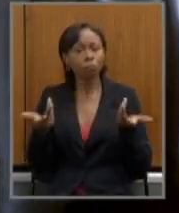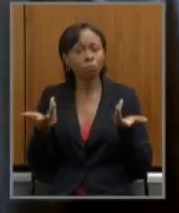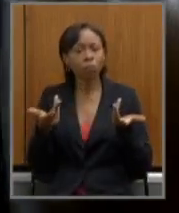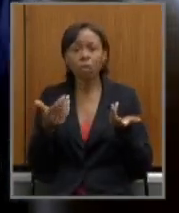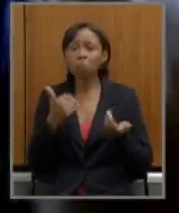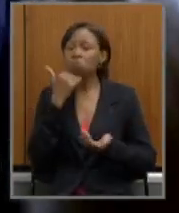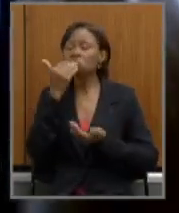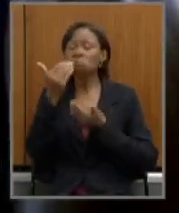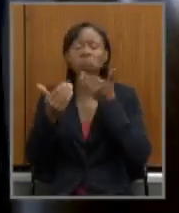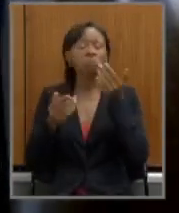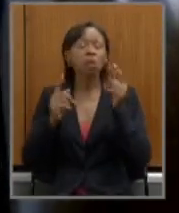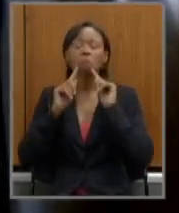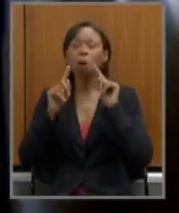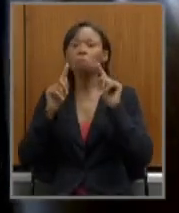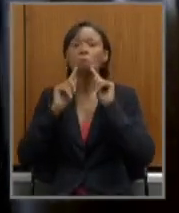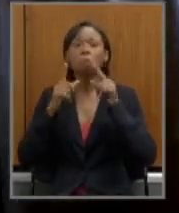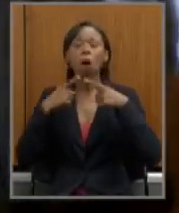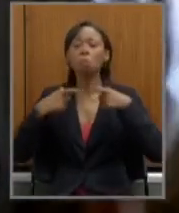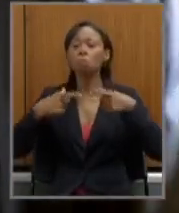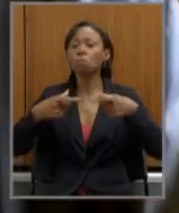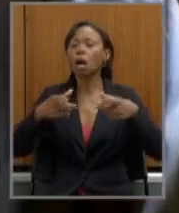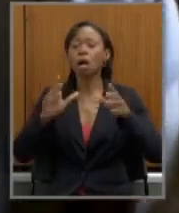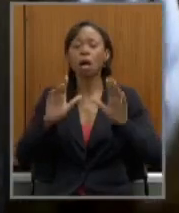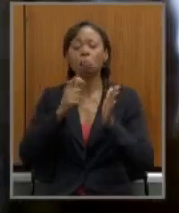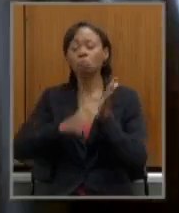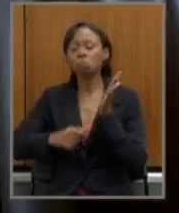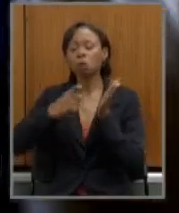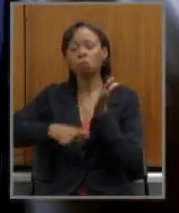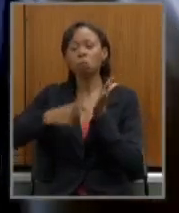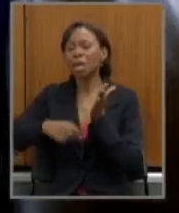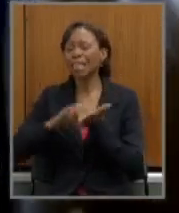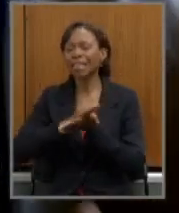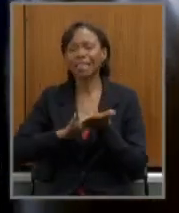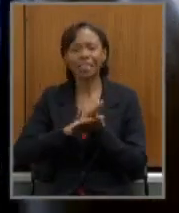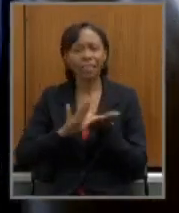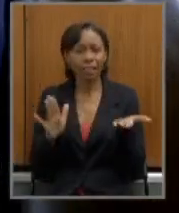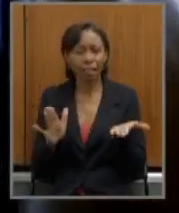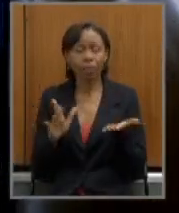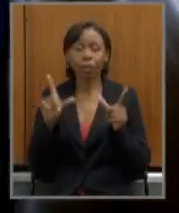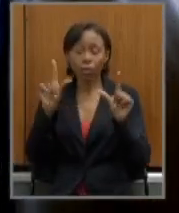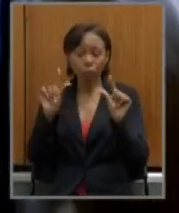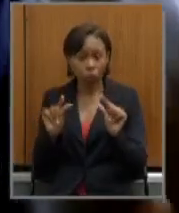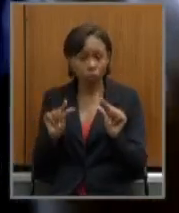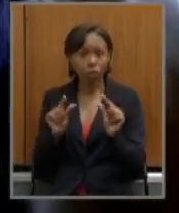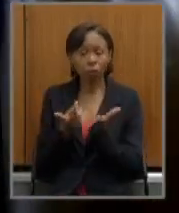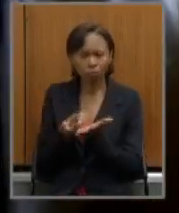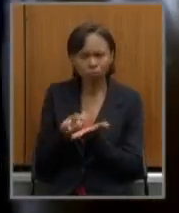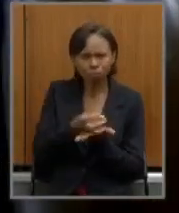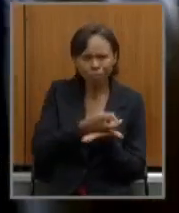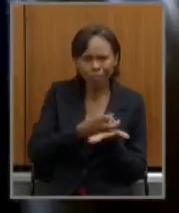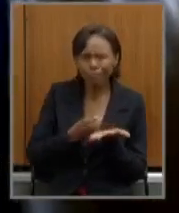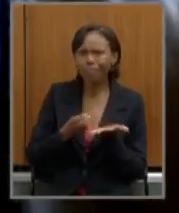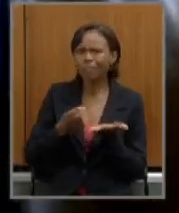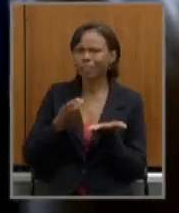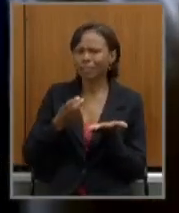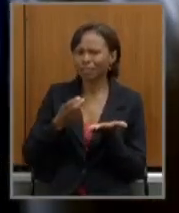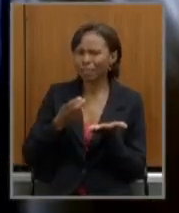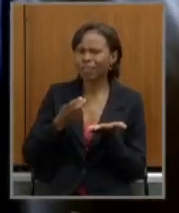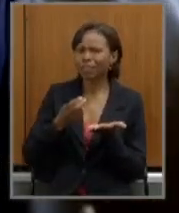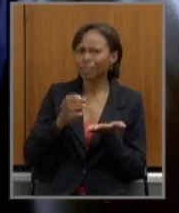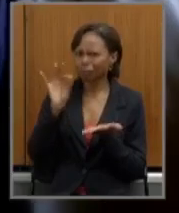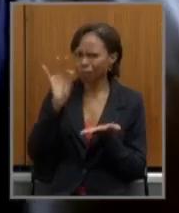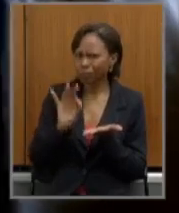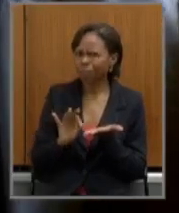índice guerra fiscal a redução da alíquota é o eliminação no